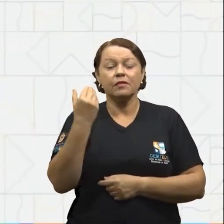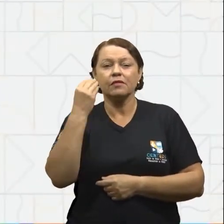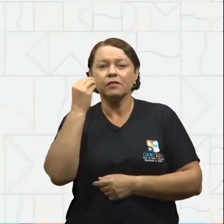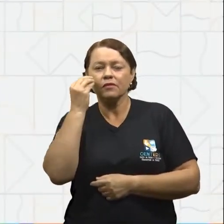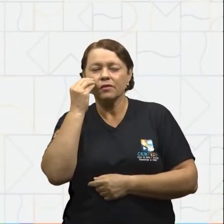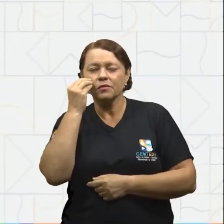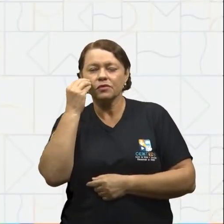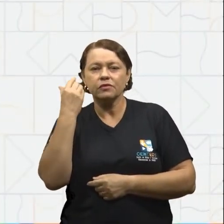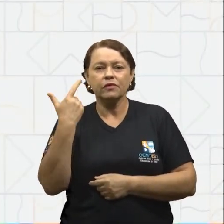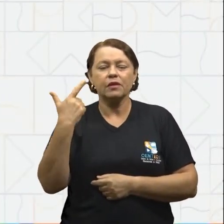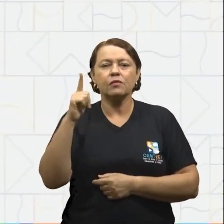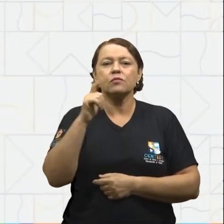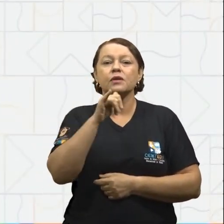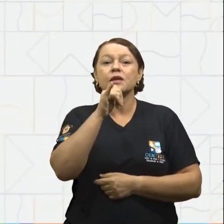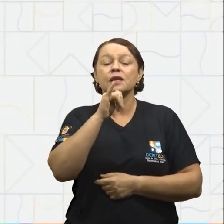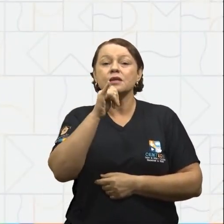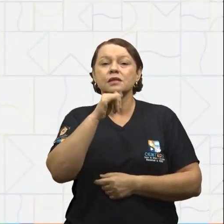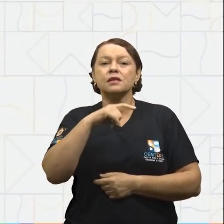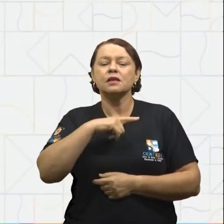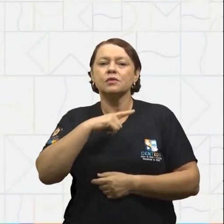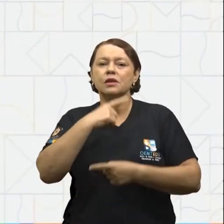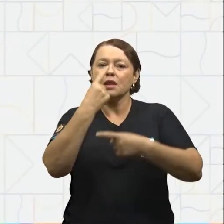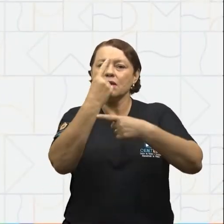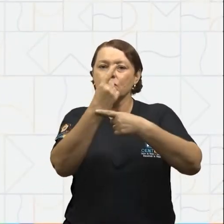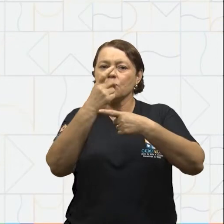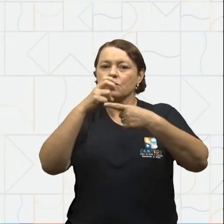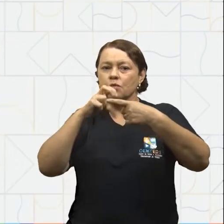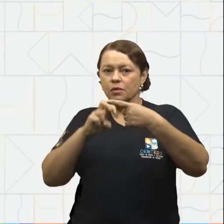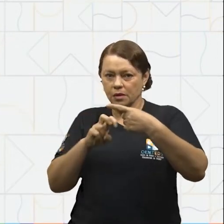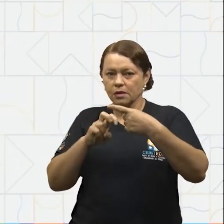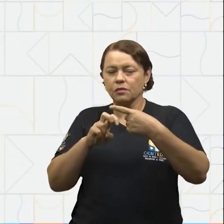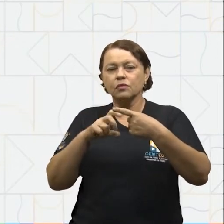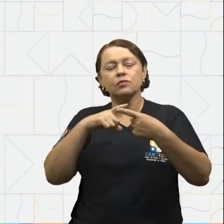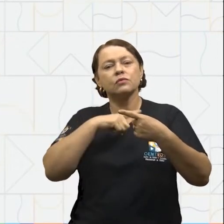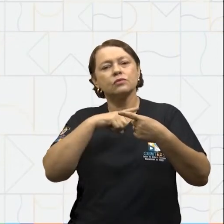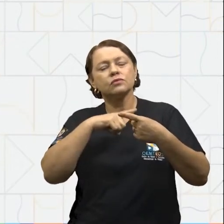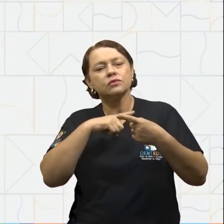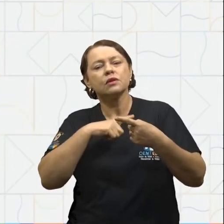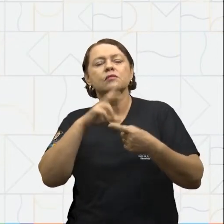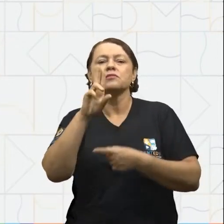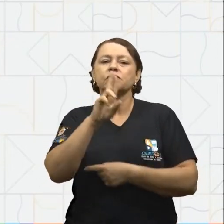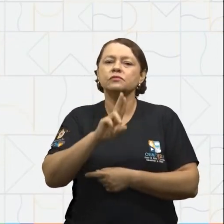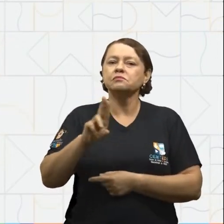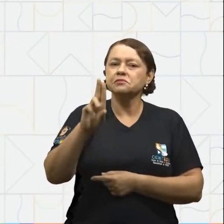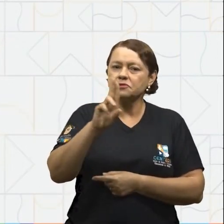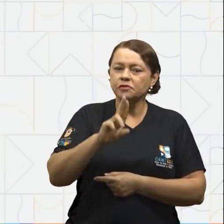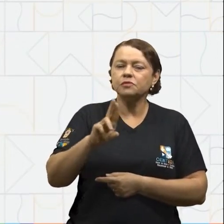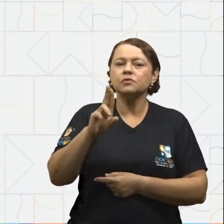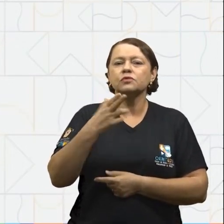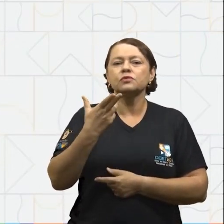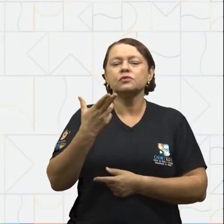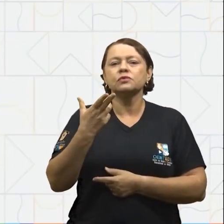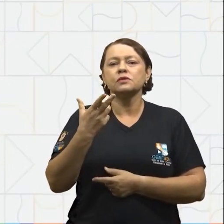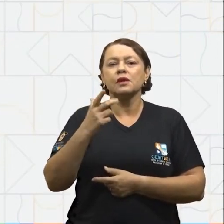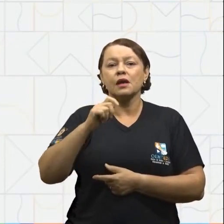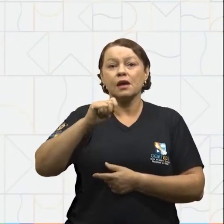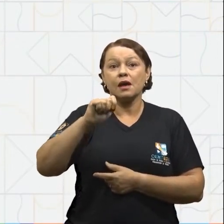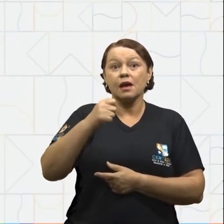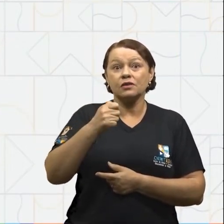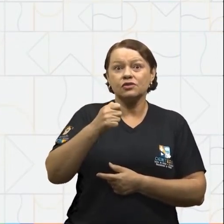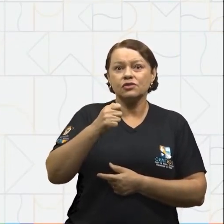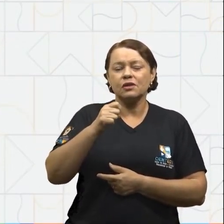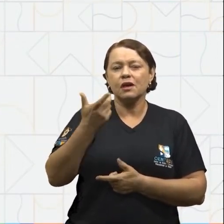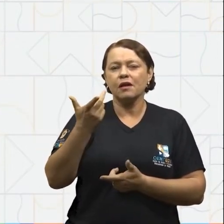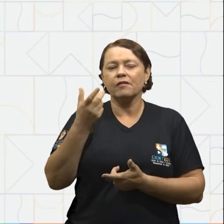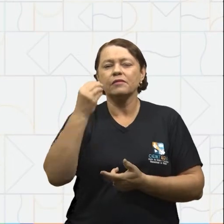agora os exemplos envolvendo a quinta parte, onde vamos utilizar o método da chave